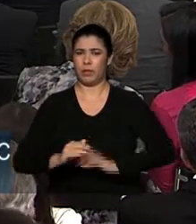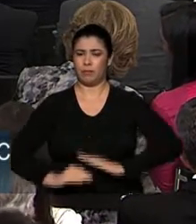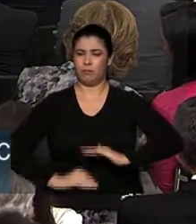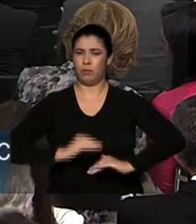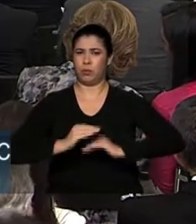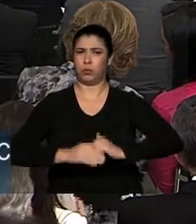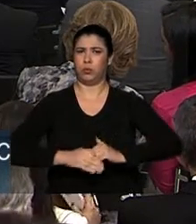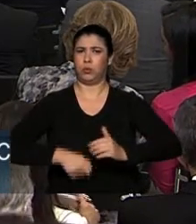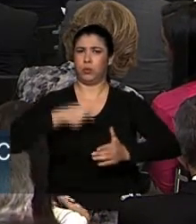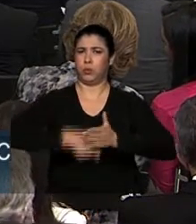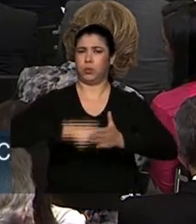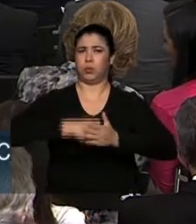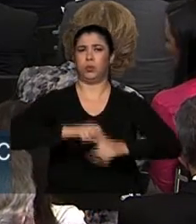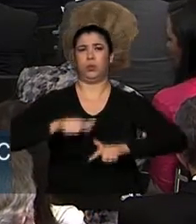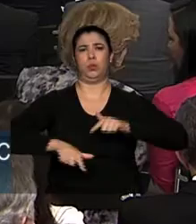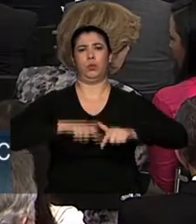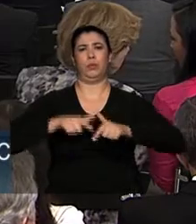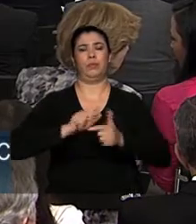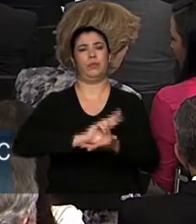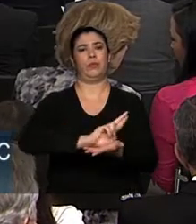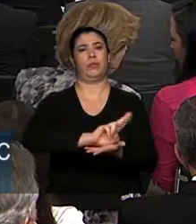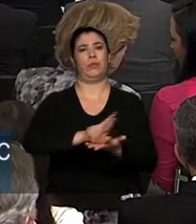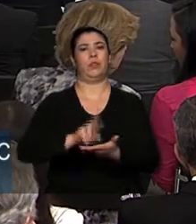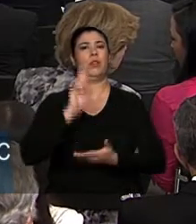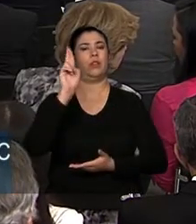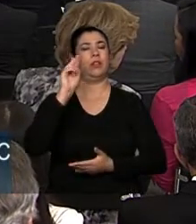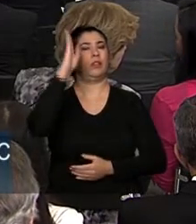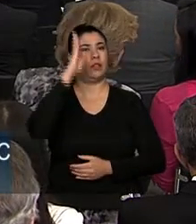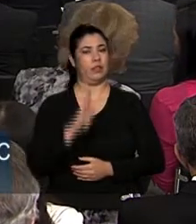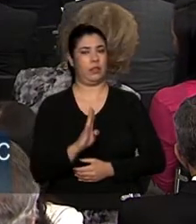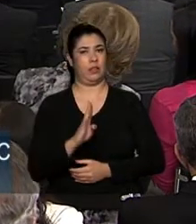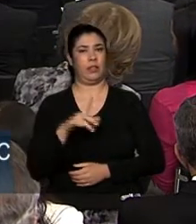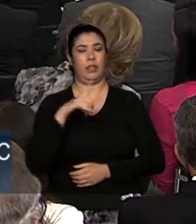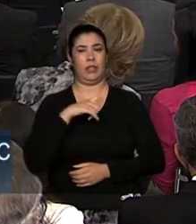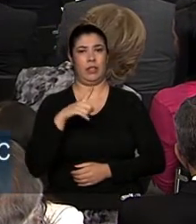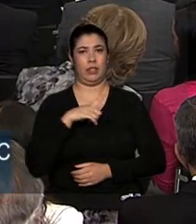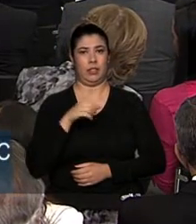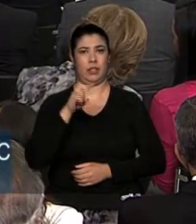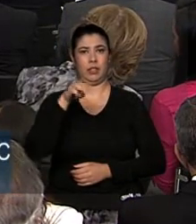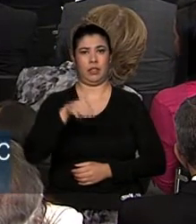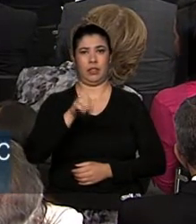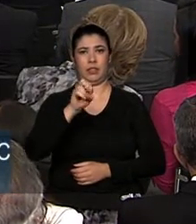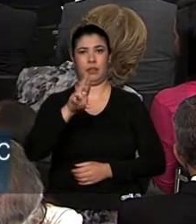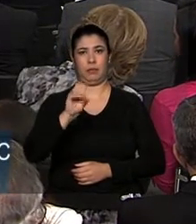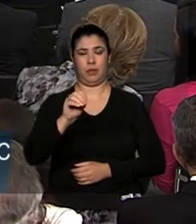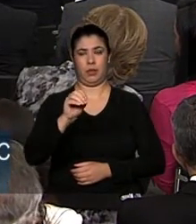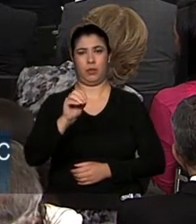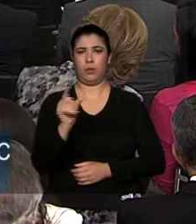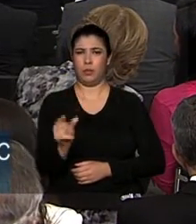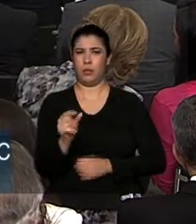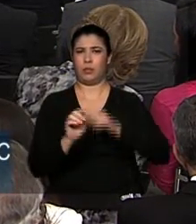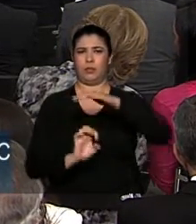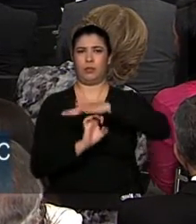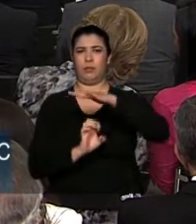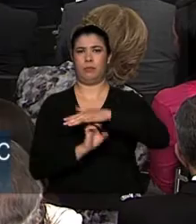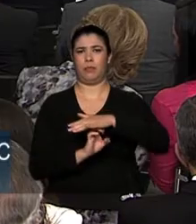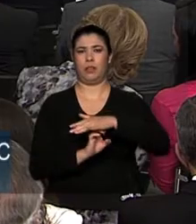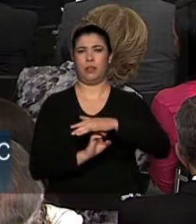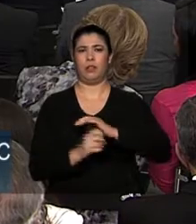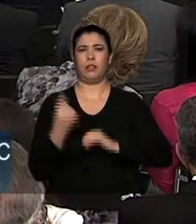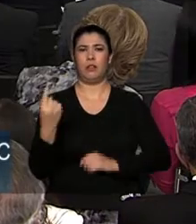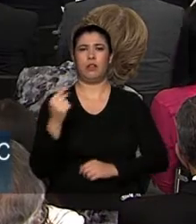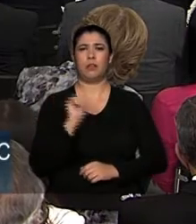Ele continua trabalhando em todas as frentes do Brasil. e tem uma micro e pequena empresa em cada esquina do Brasil.